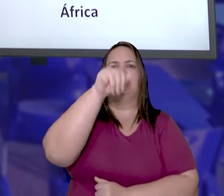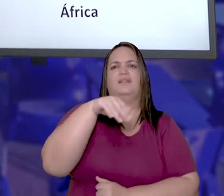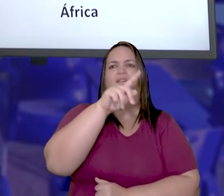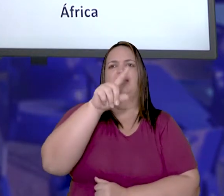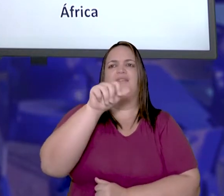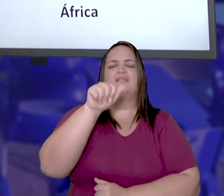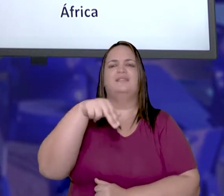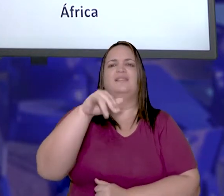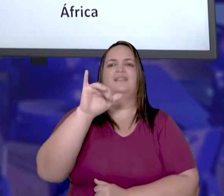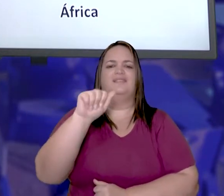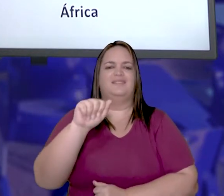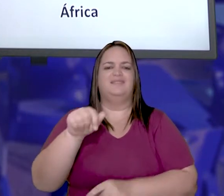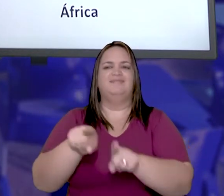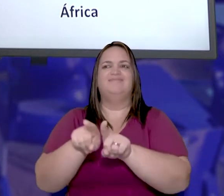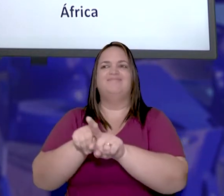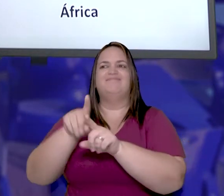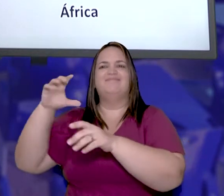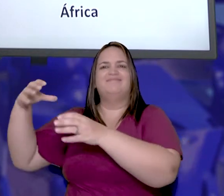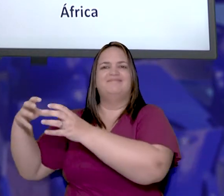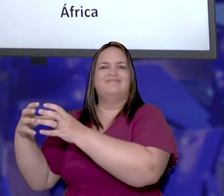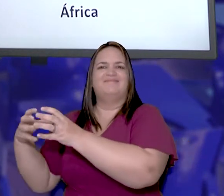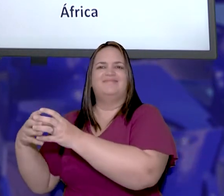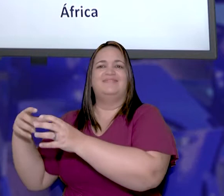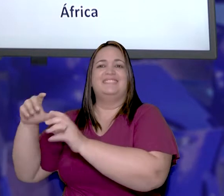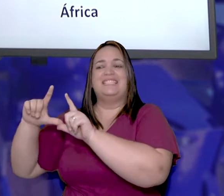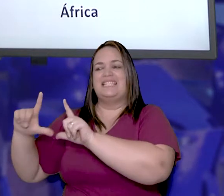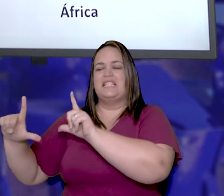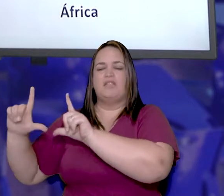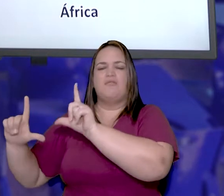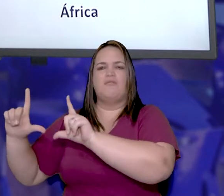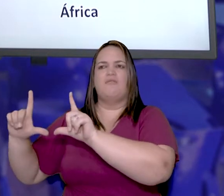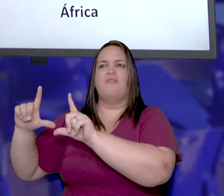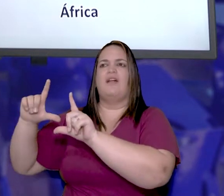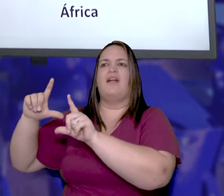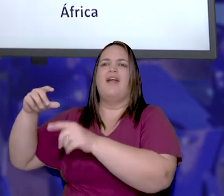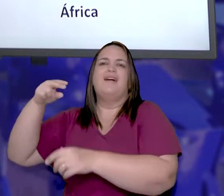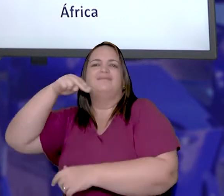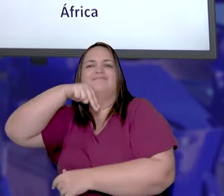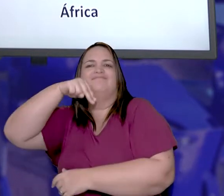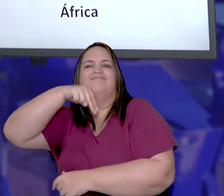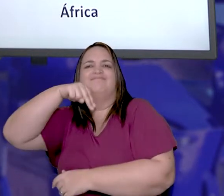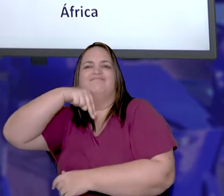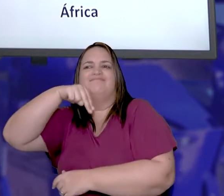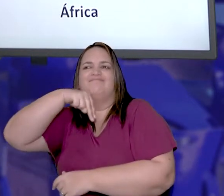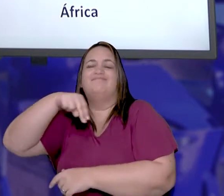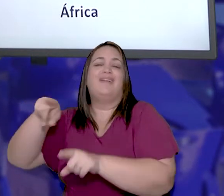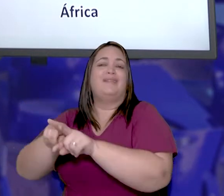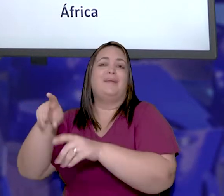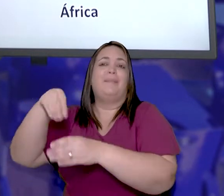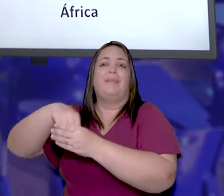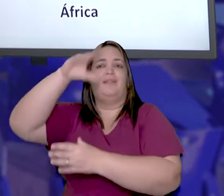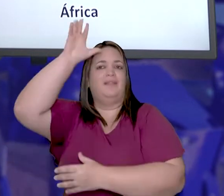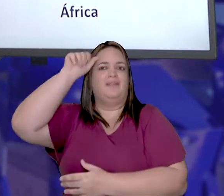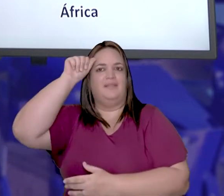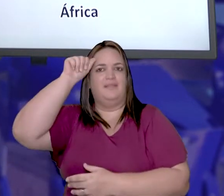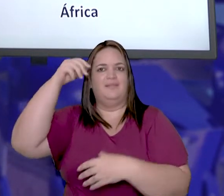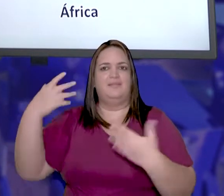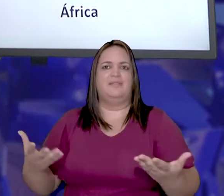claro para vocês. A África é um continente e não um país, como muitas pessoas pensam. Não pode ter uma